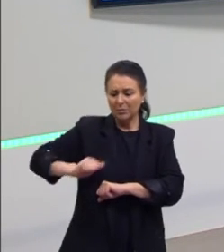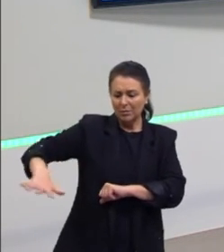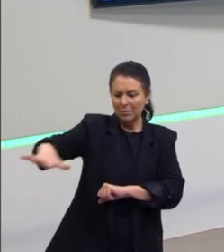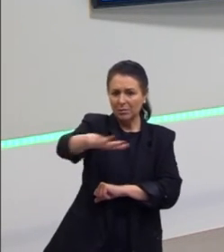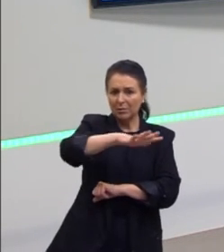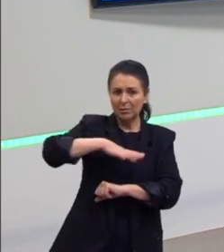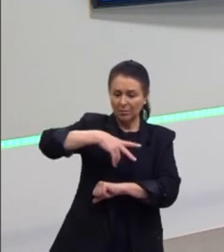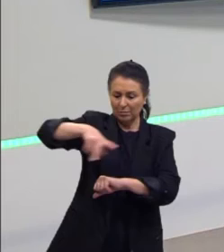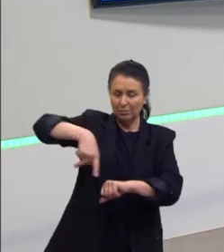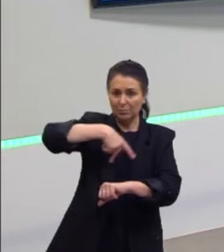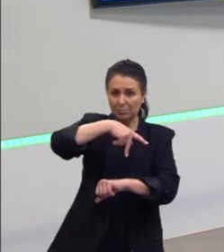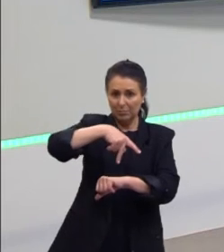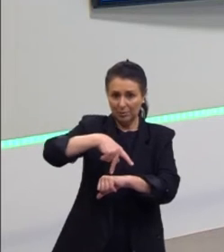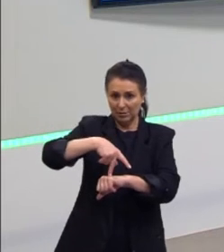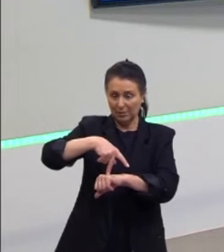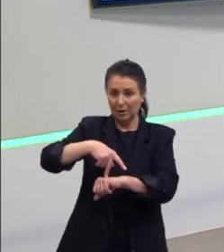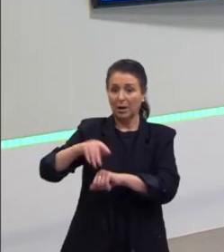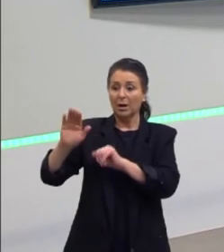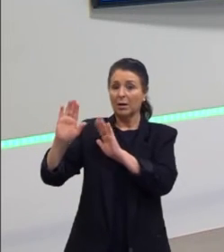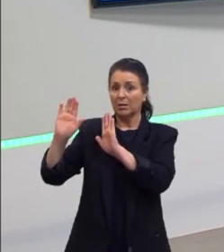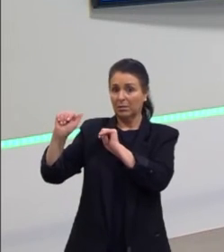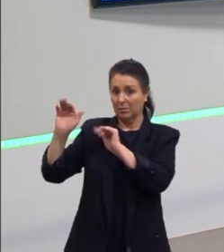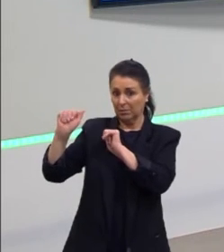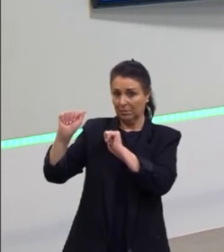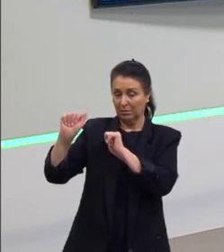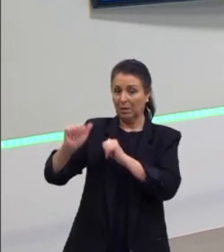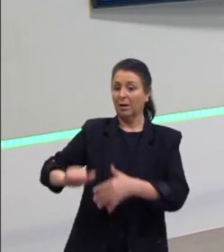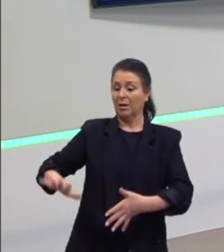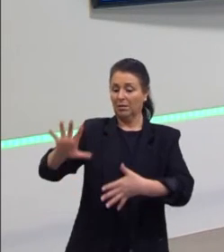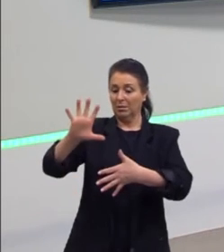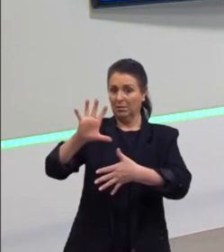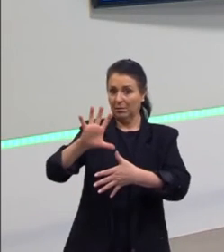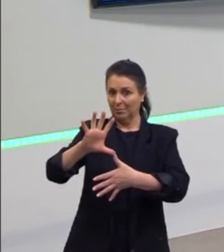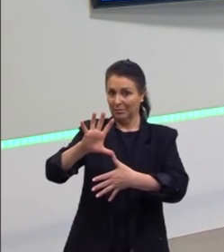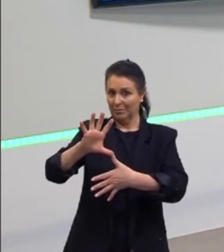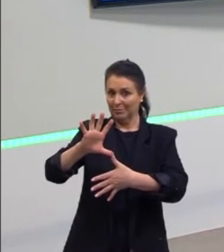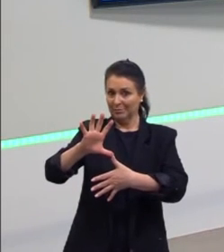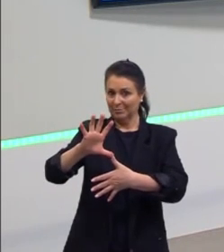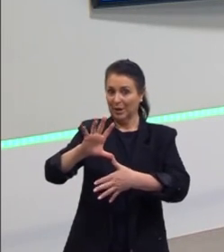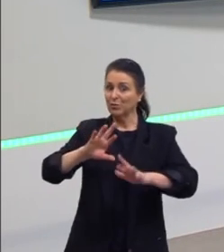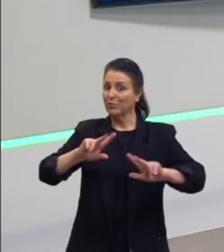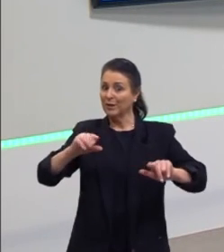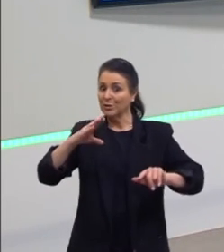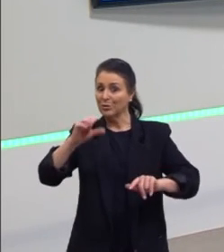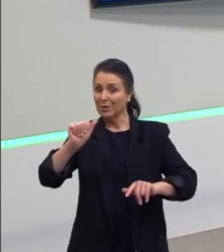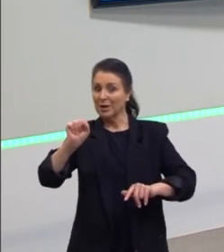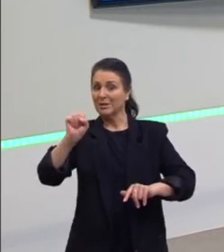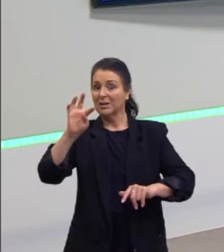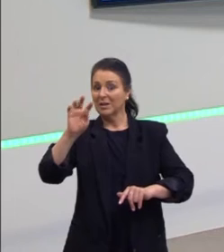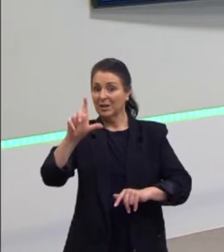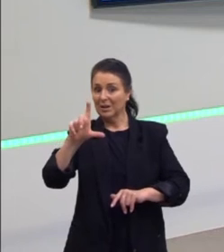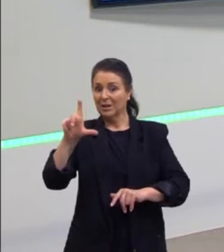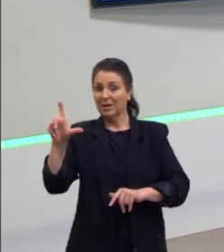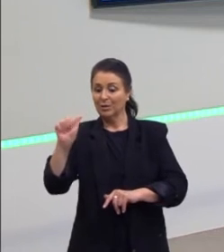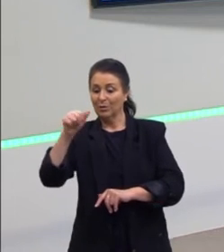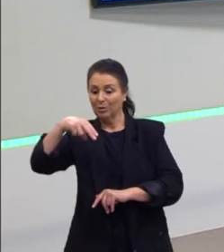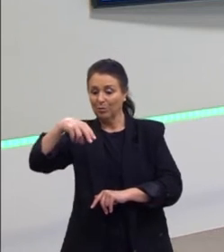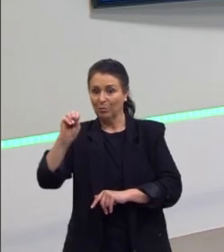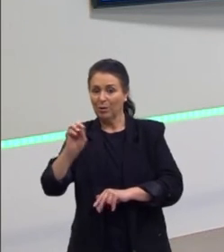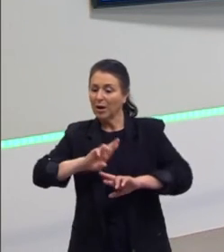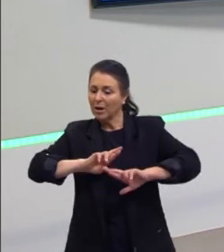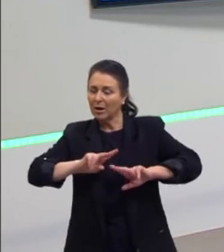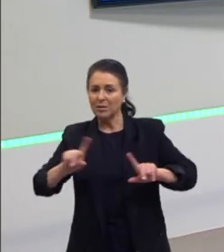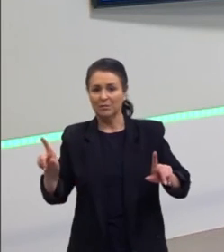países hispano-americanos um espanhol, um castelhano, diferenciado de um país para o outro, como já mostramos